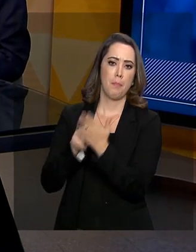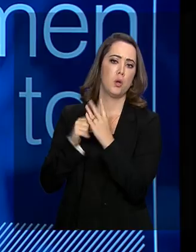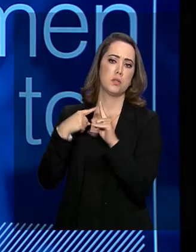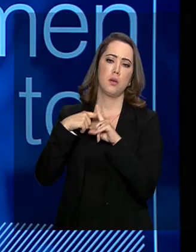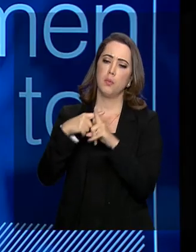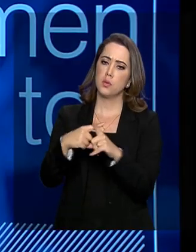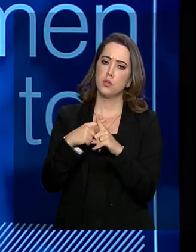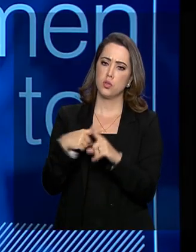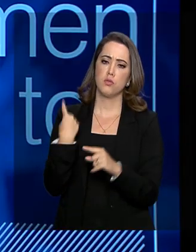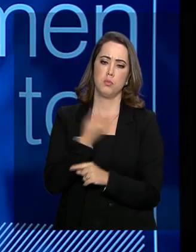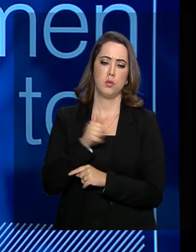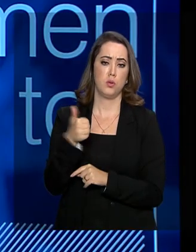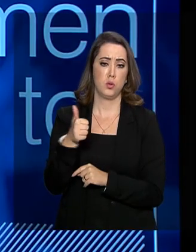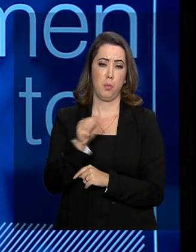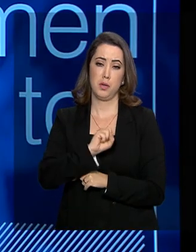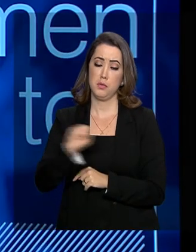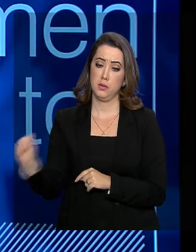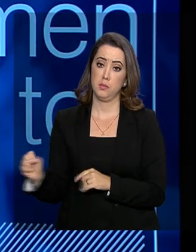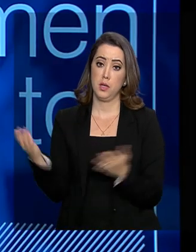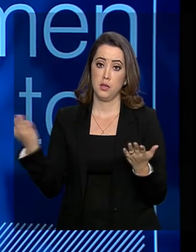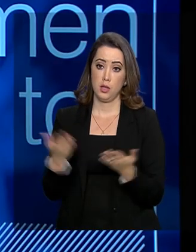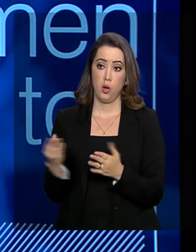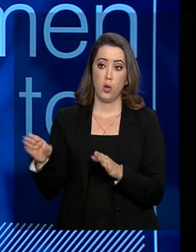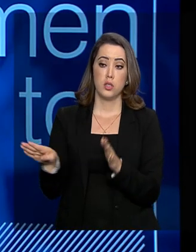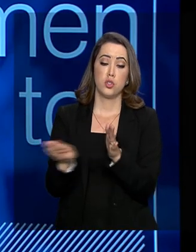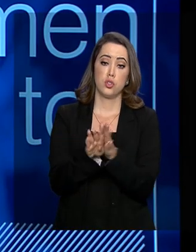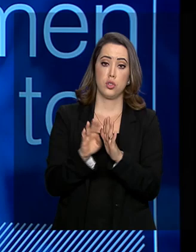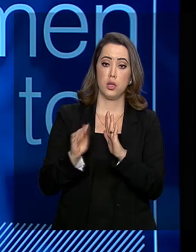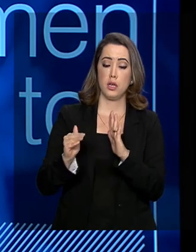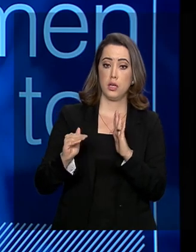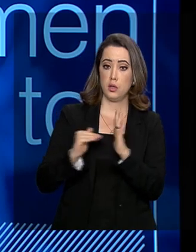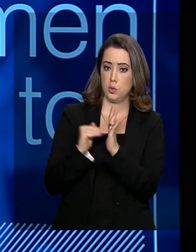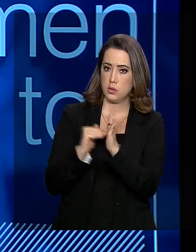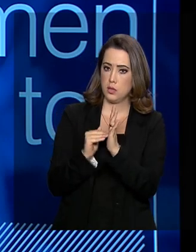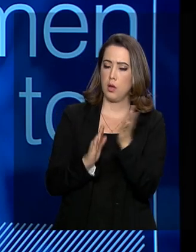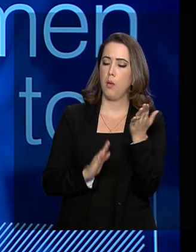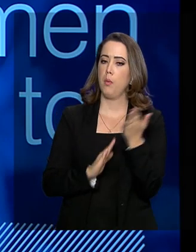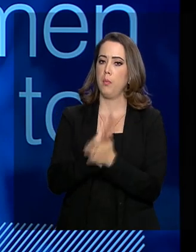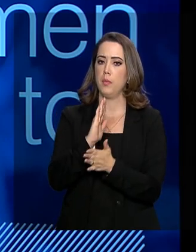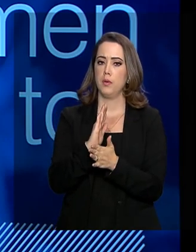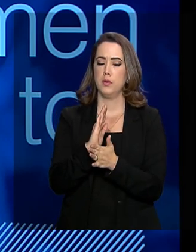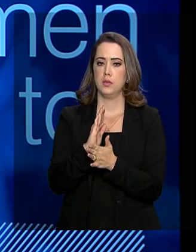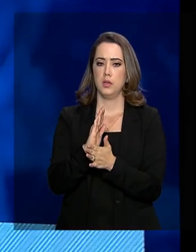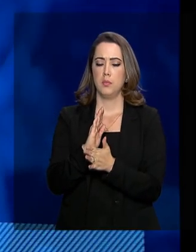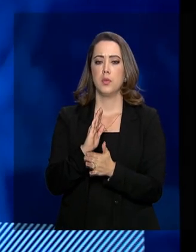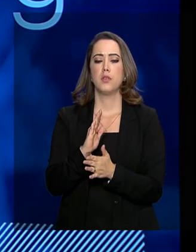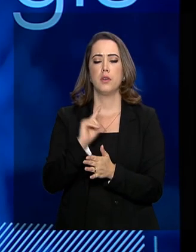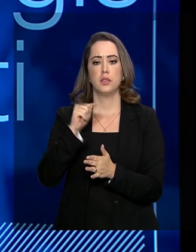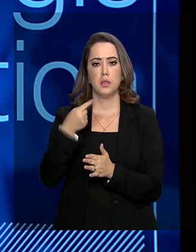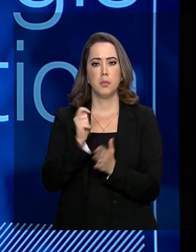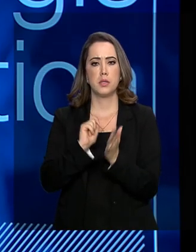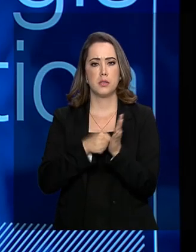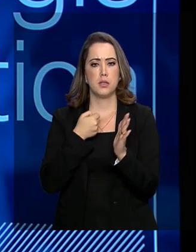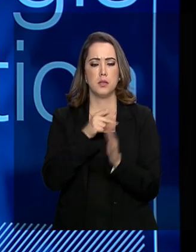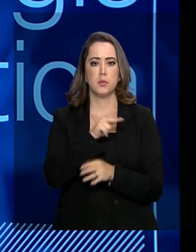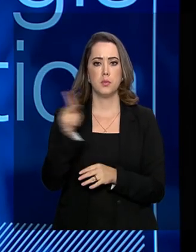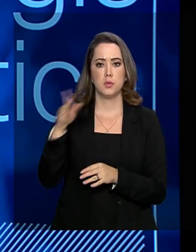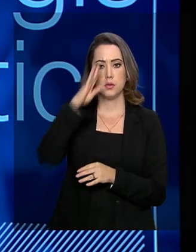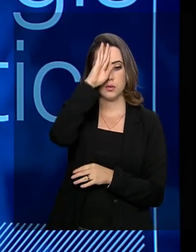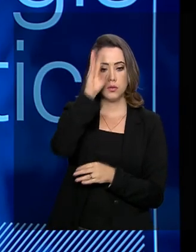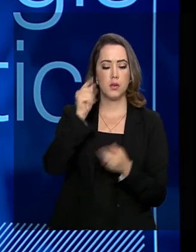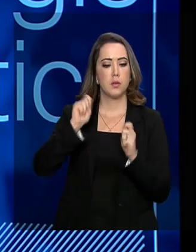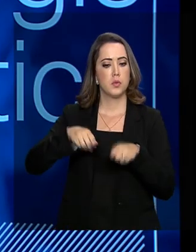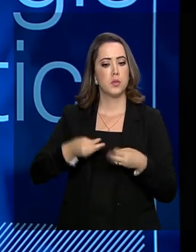primeiro semestre. Então, ela indo agora para o Senado e sendo sancionada pelo presidente Jair Bolsonaro, isso vai dar o